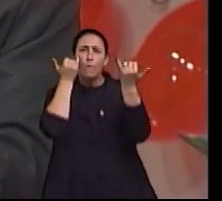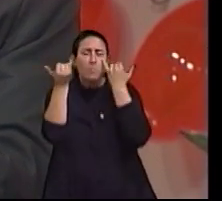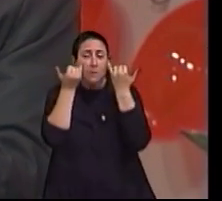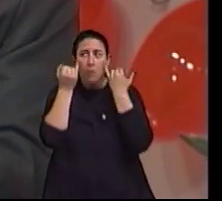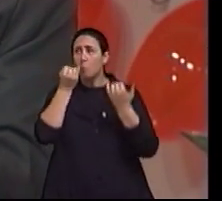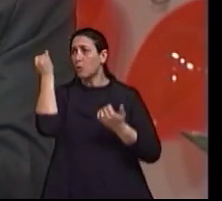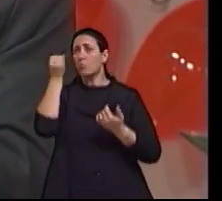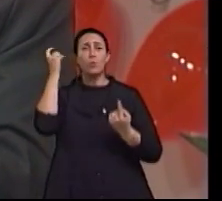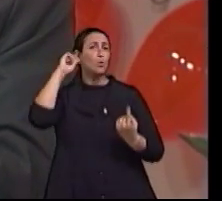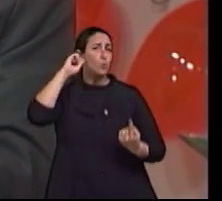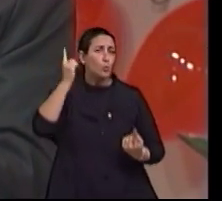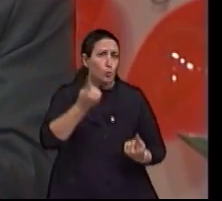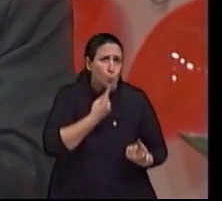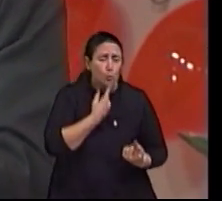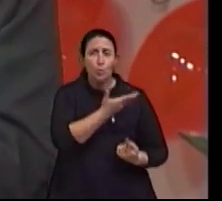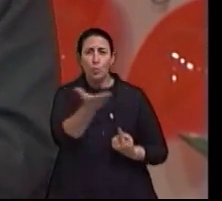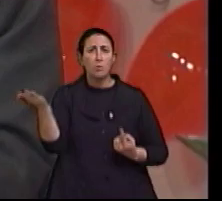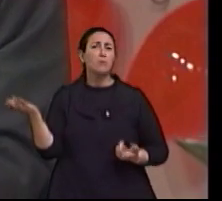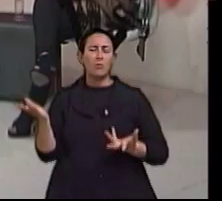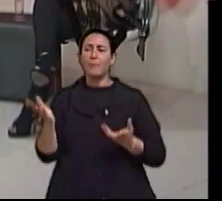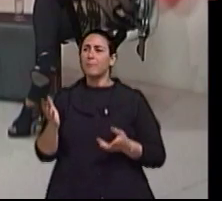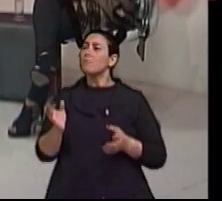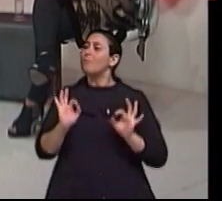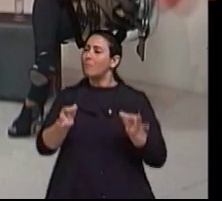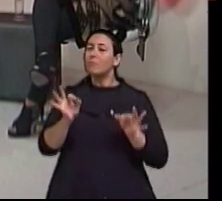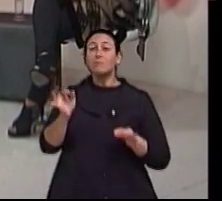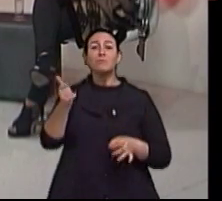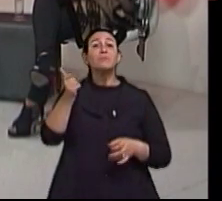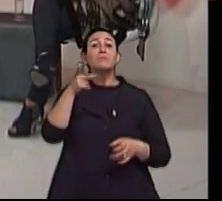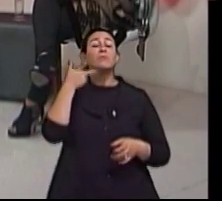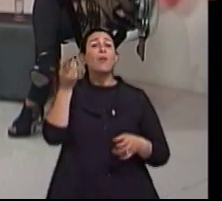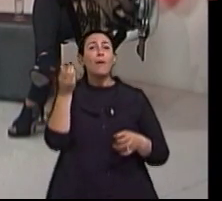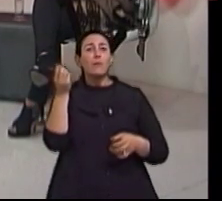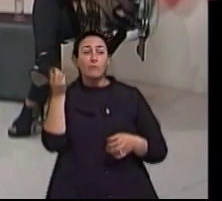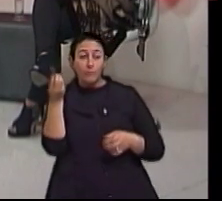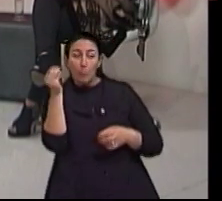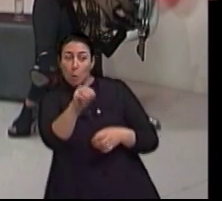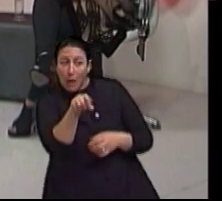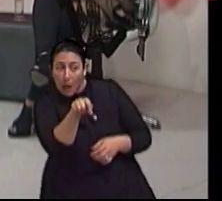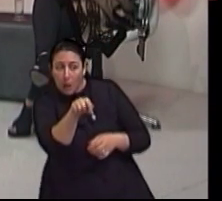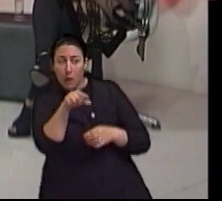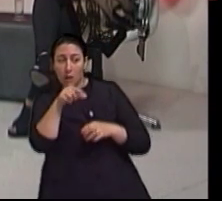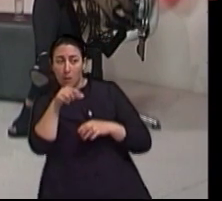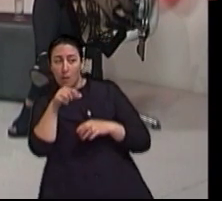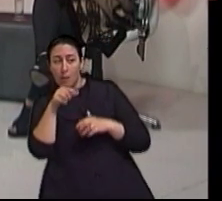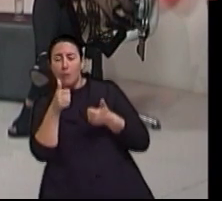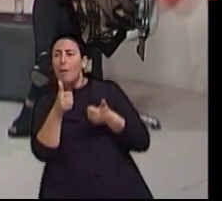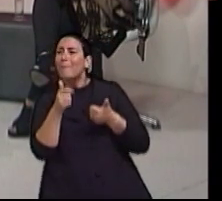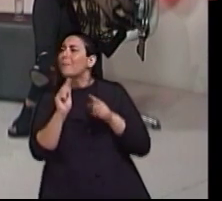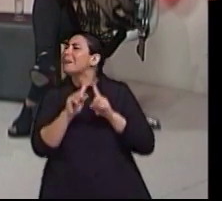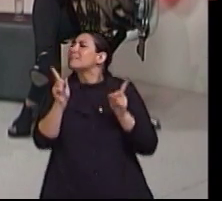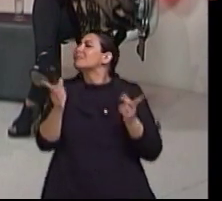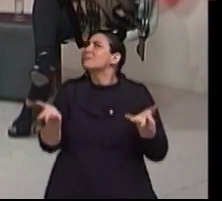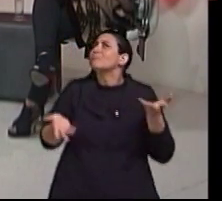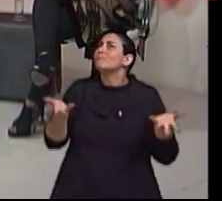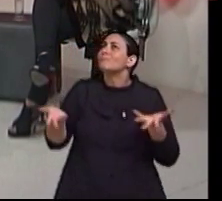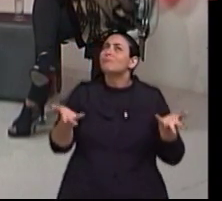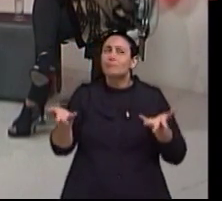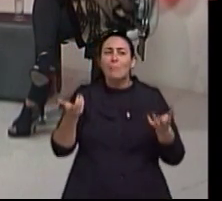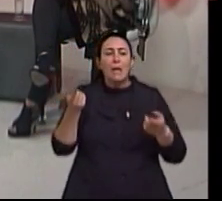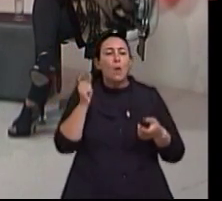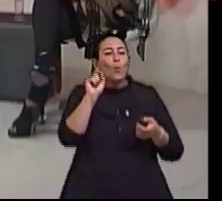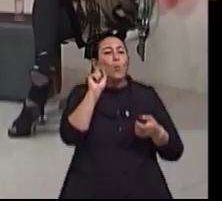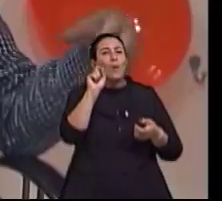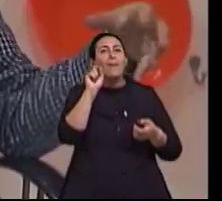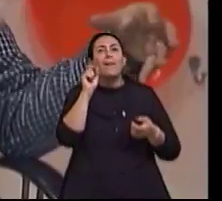hoje, para as pessoas surdas, para as pessoas cegas. Parece uma coisa meio pro forma, assim, vamos botar, vamos colocar ali. Mas isso, o que isso representa em termos de